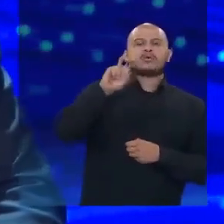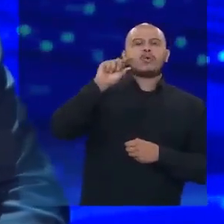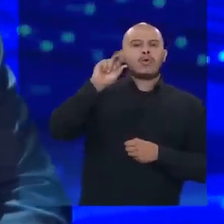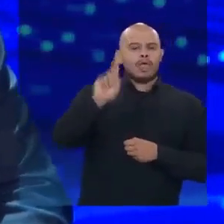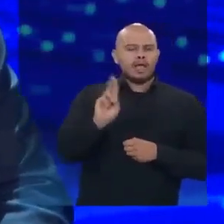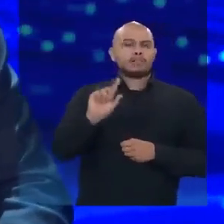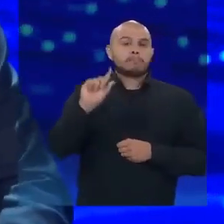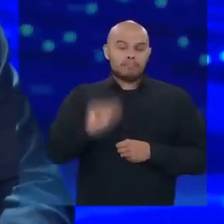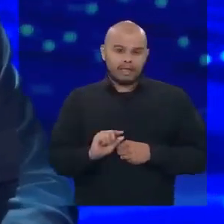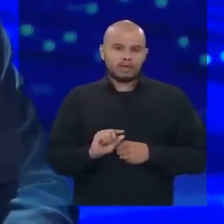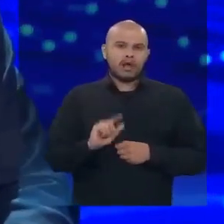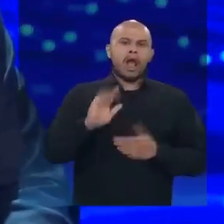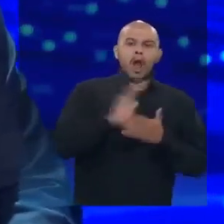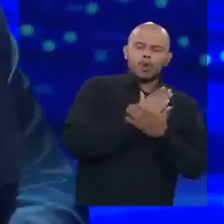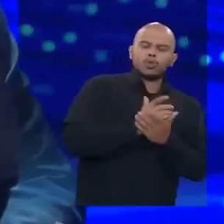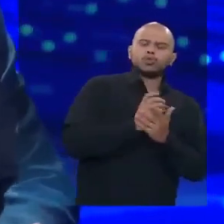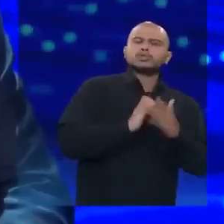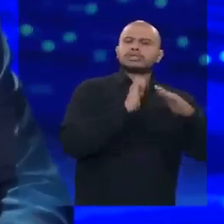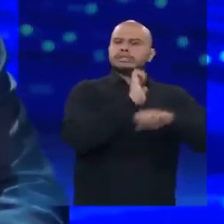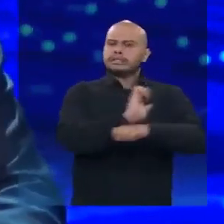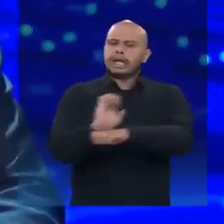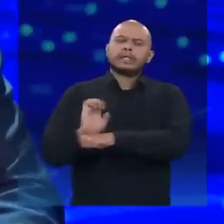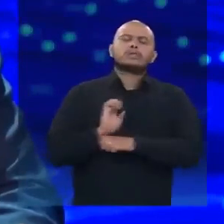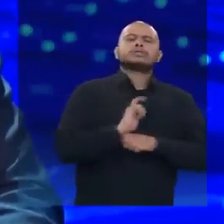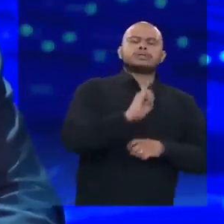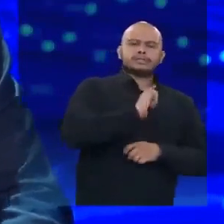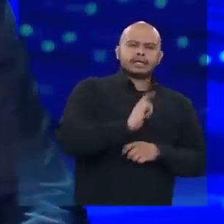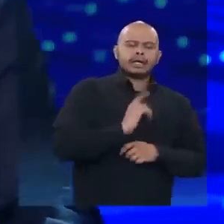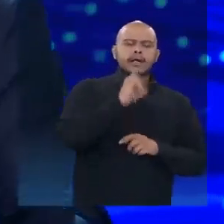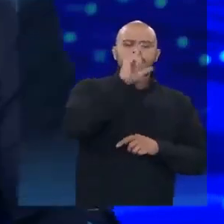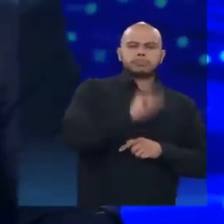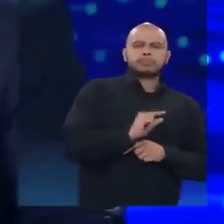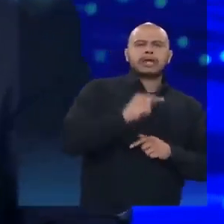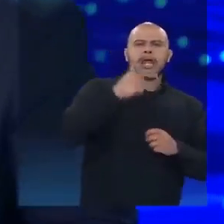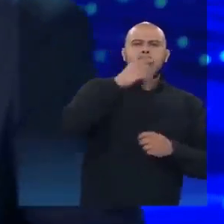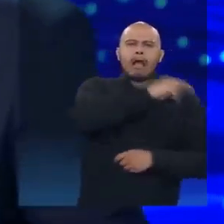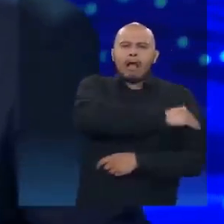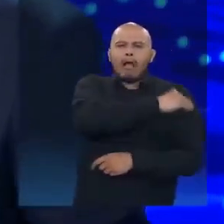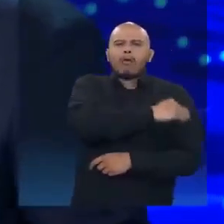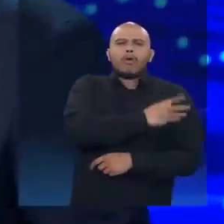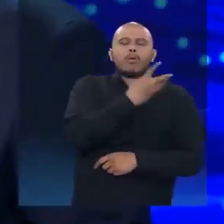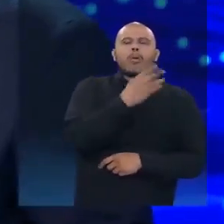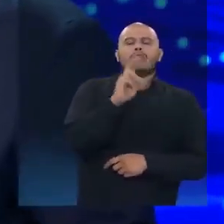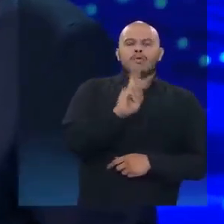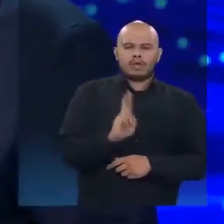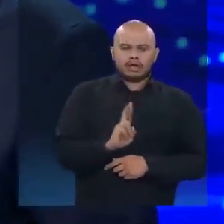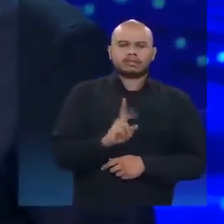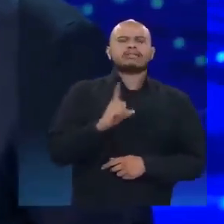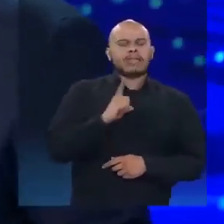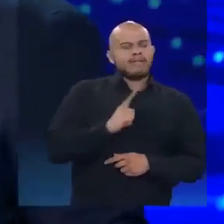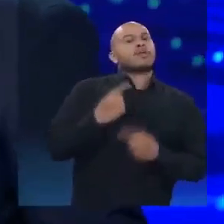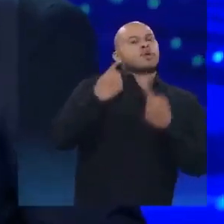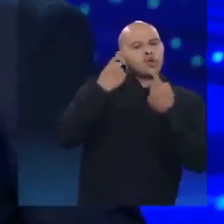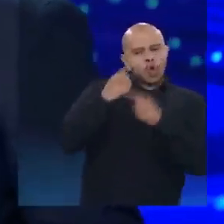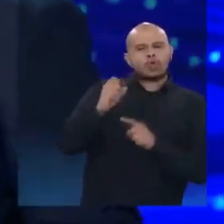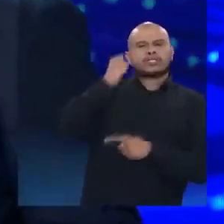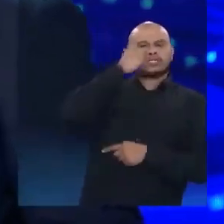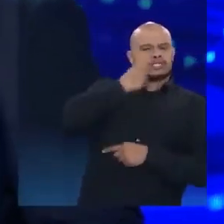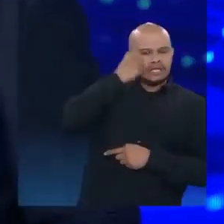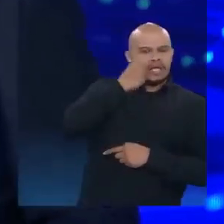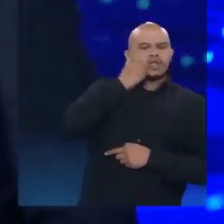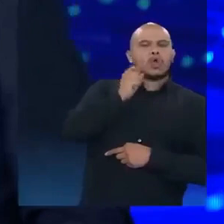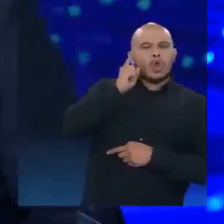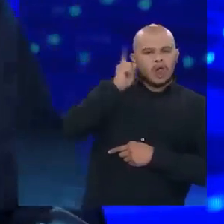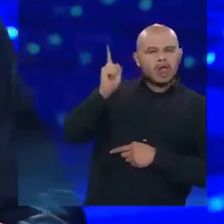Tem estados, também, que o álcool, o etanol, está abaixo de R$,00. Contra o voto dos senadores do PT, lá no